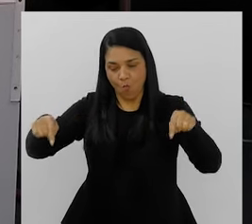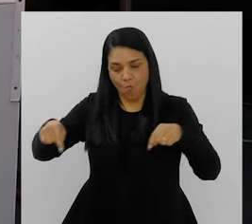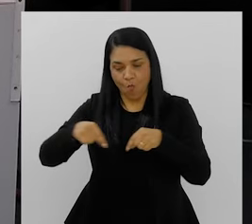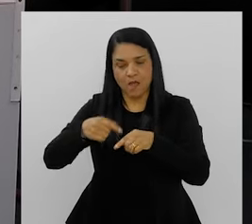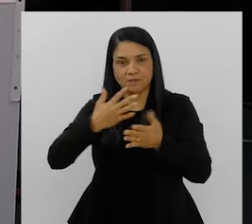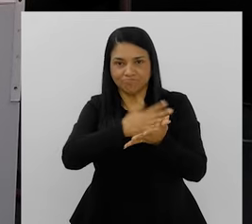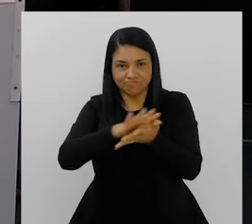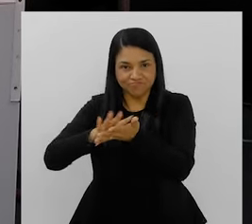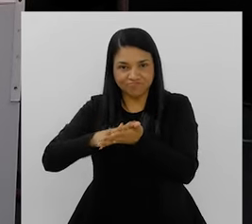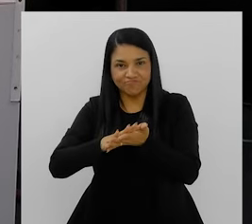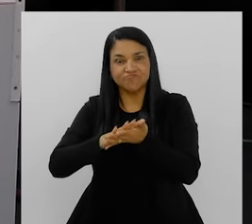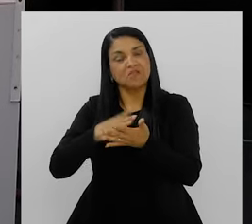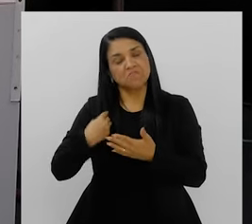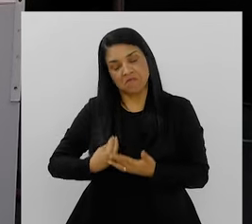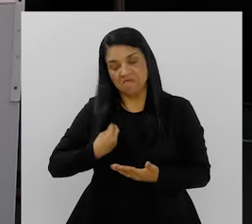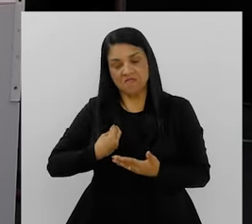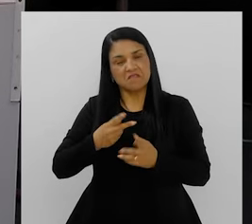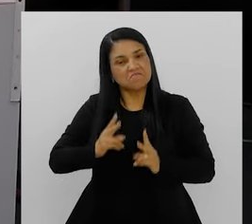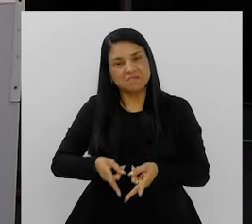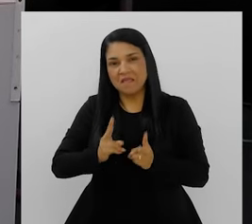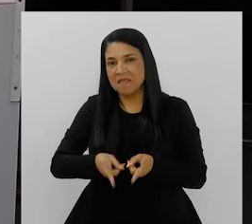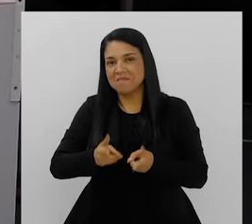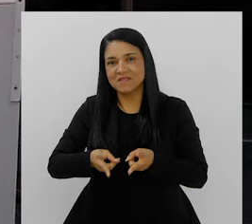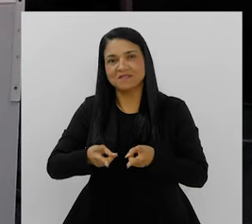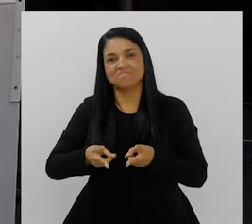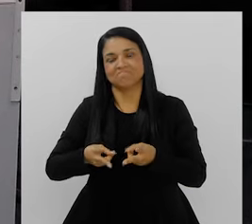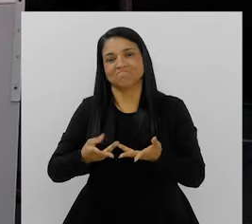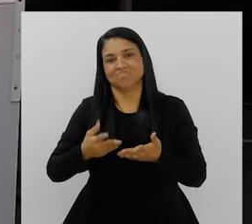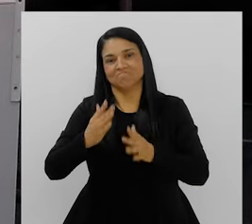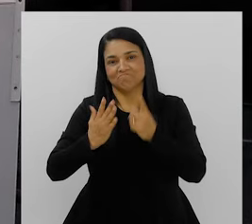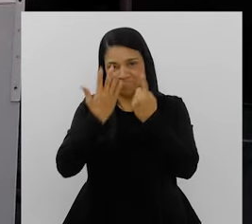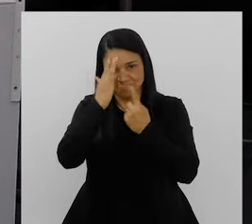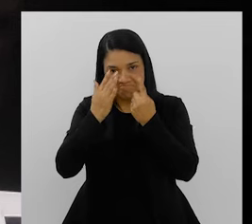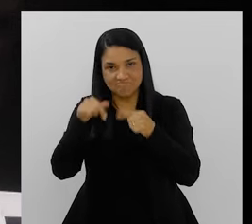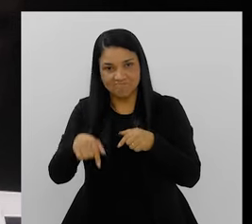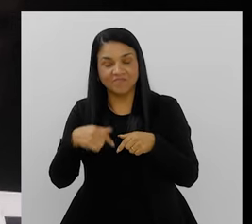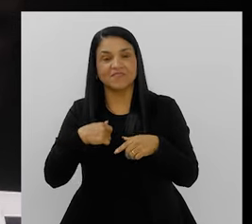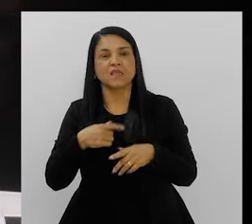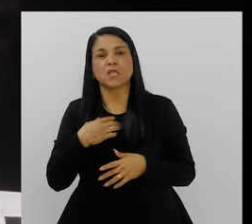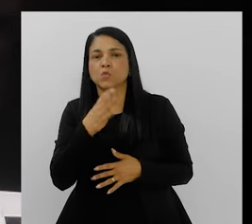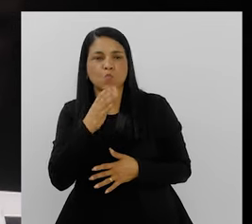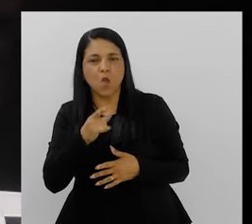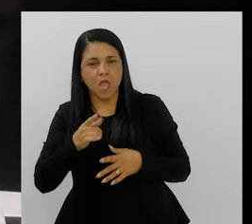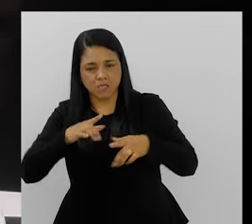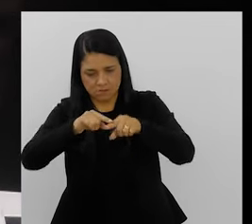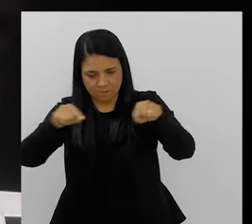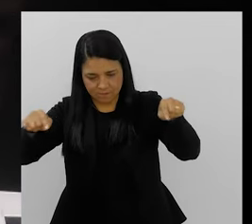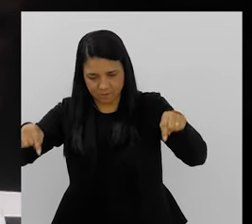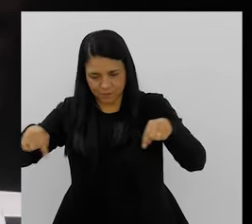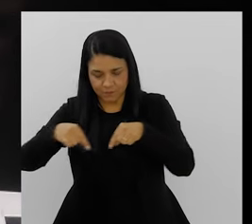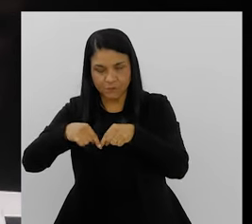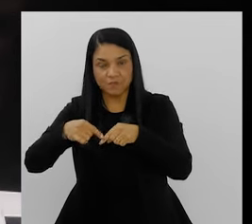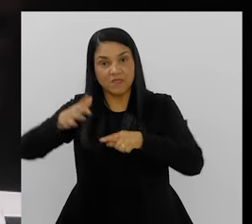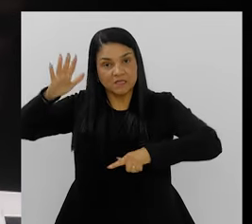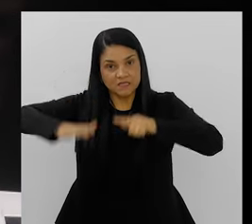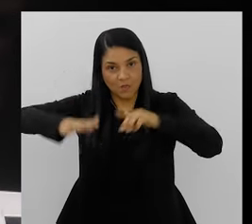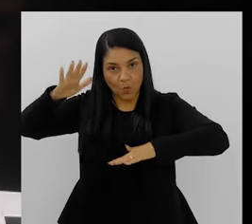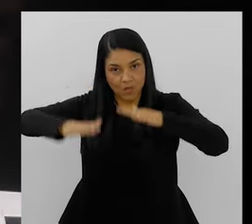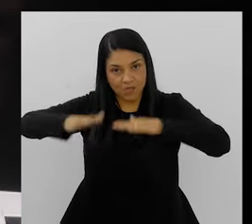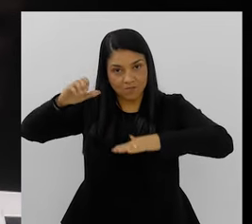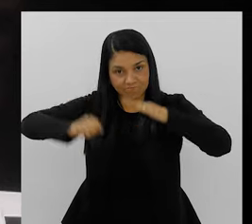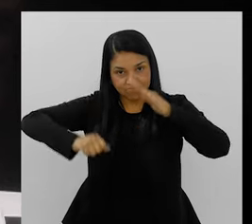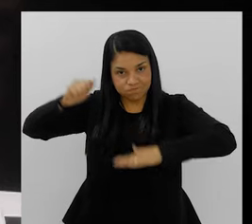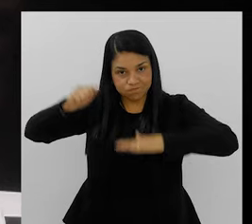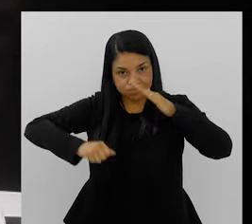minha rotina diária, era tudo ali em volta da quadra. E para quem não conhece, a quadra do Salgueiro é bem perto da antiga